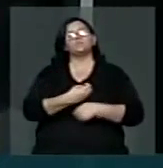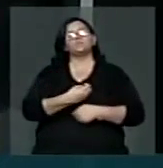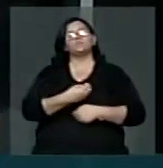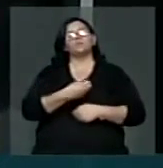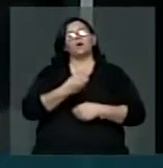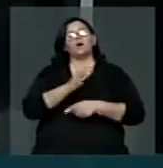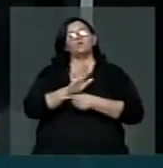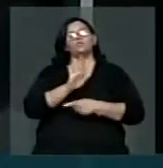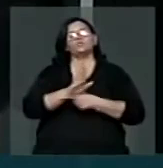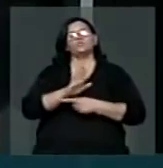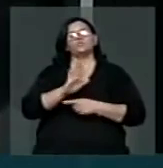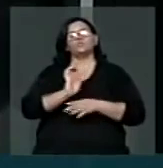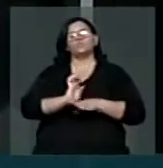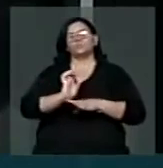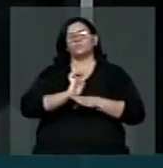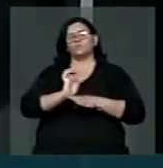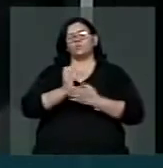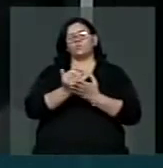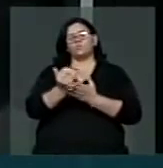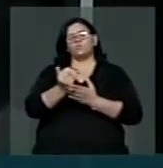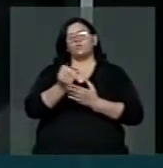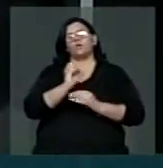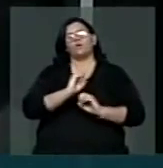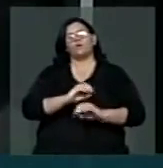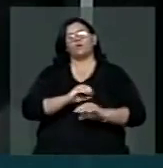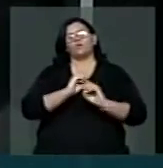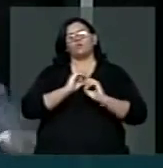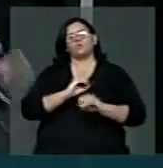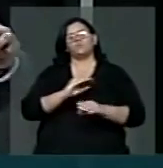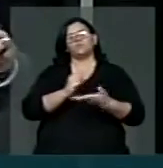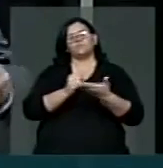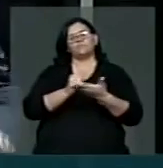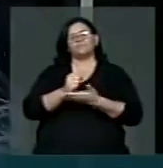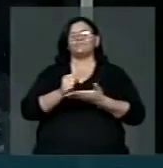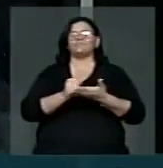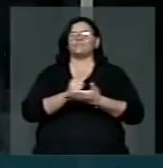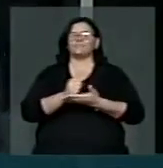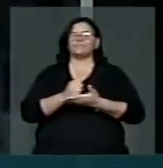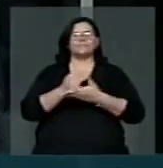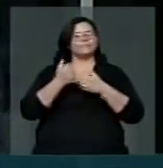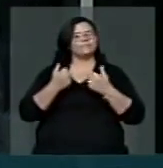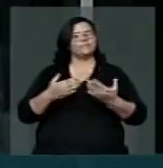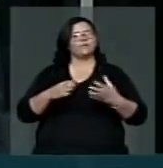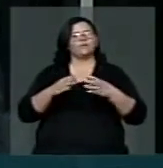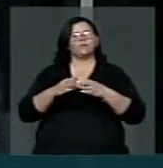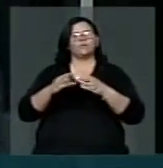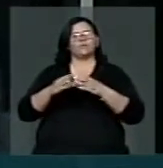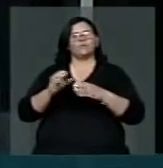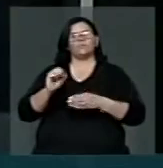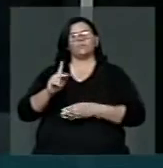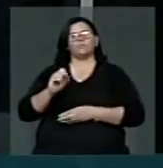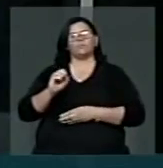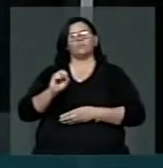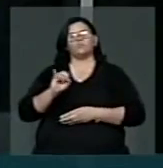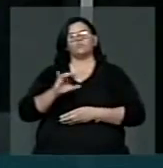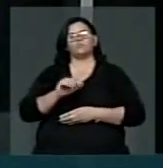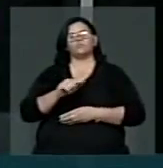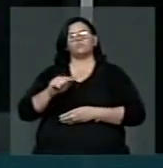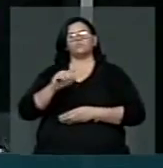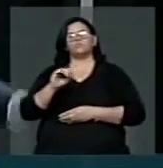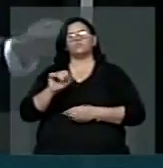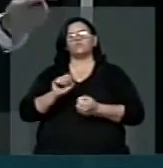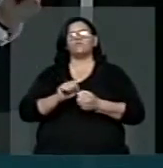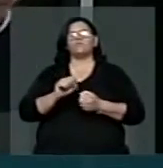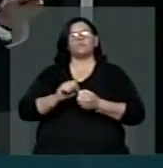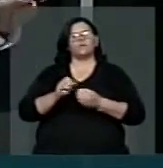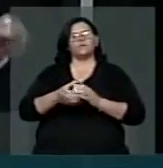poder iniciar a sua educação básica. Então, a oposição que fez um gesto importante na discussão da comissão,